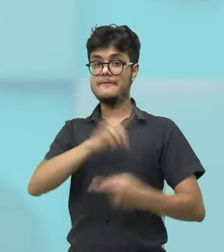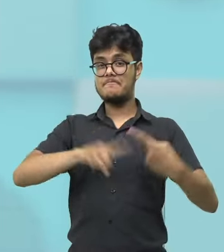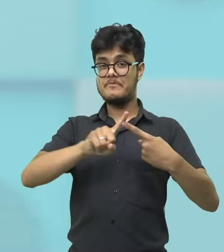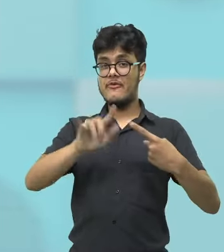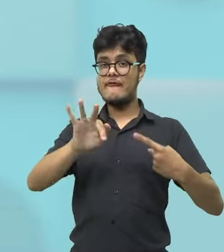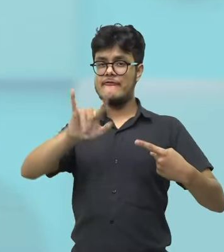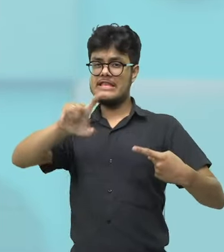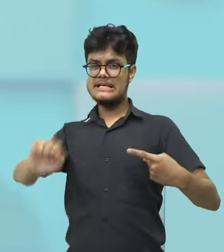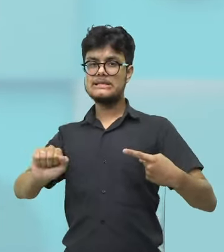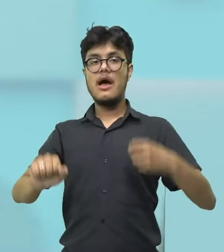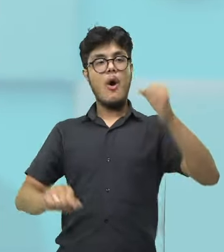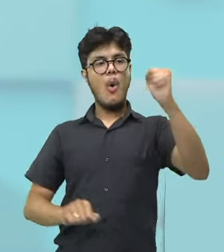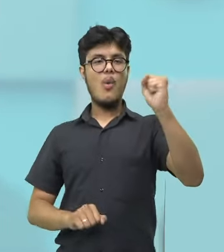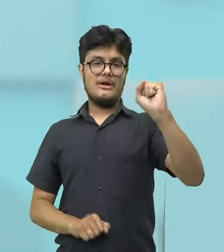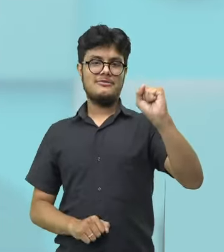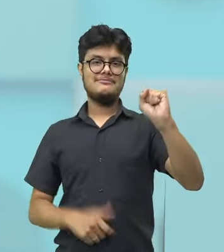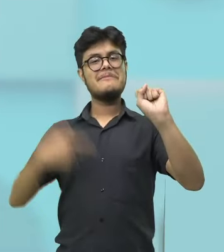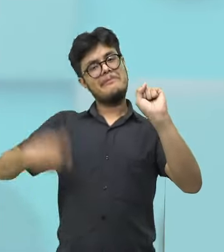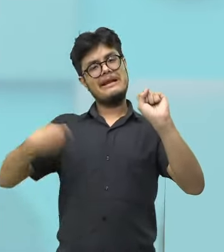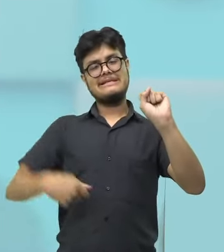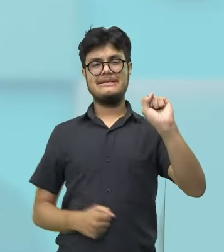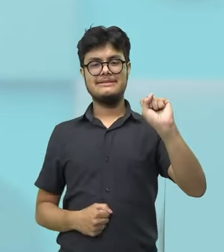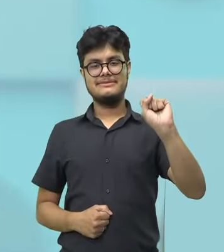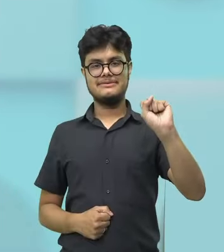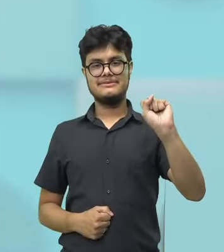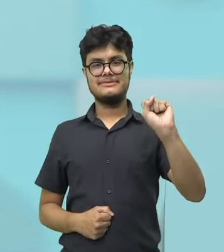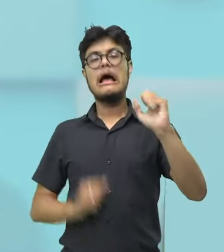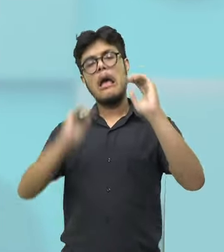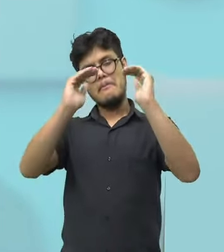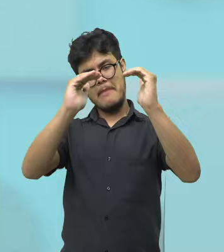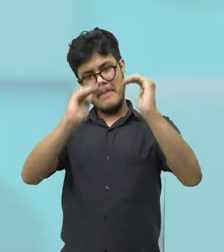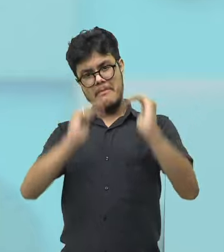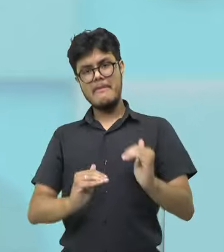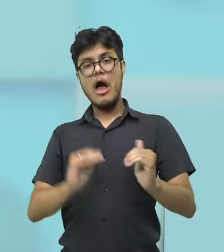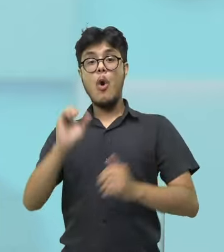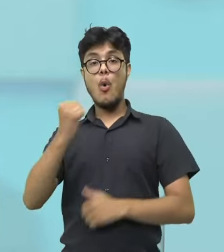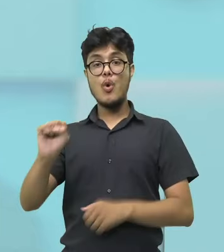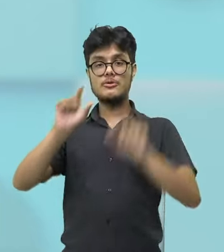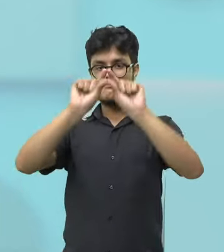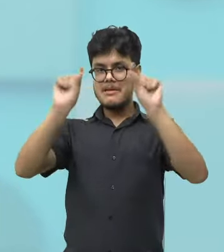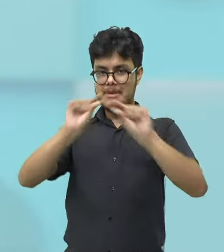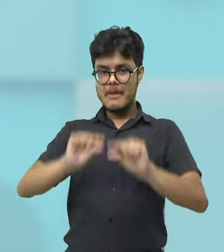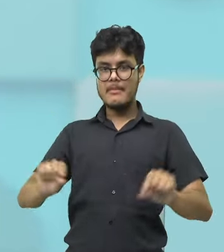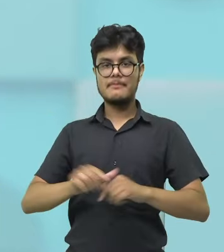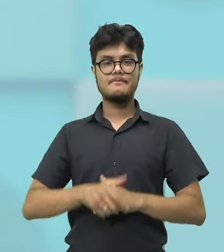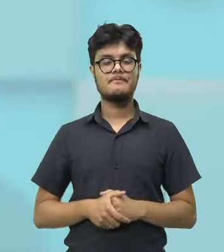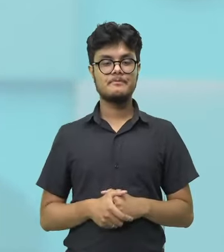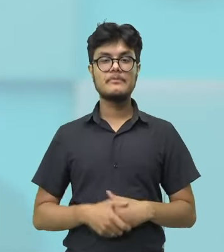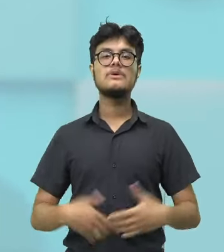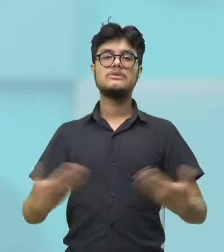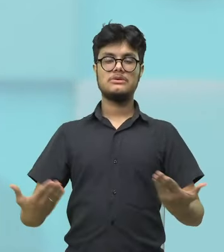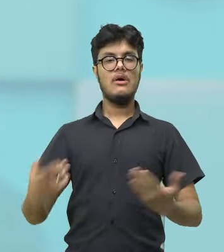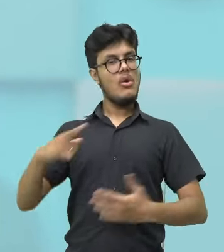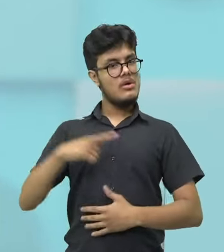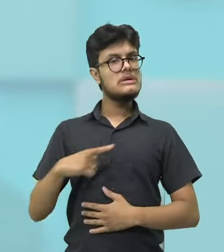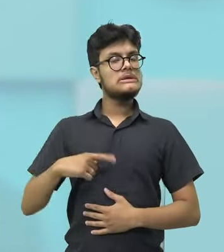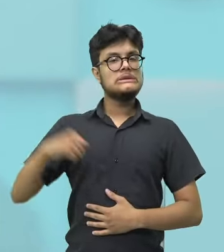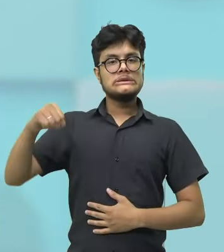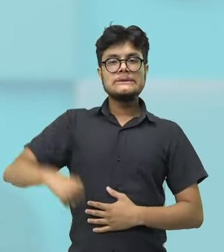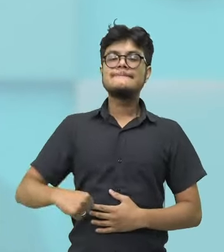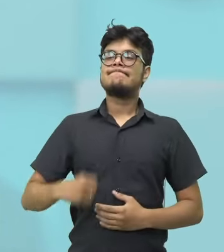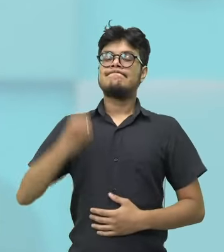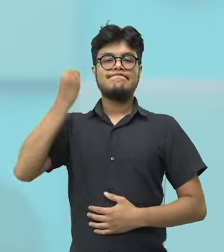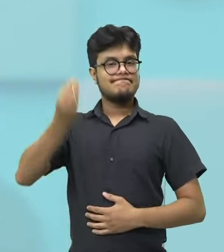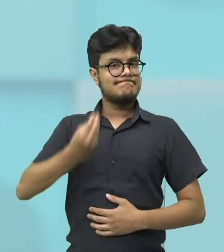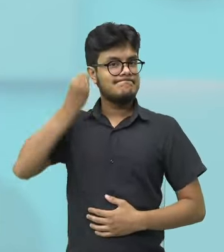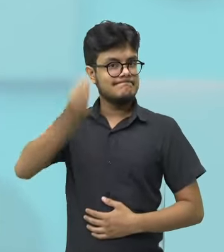palavra, mas passou da numeração que você quis, que quer ser ali o de forma fixa. Então, percebam que exige bastante